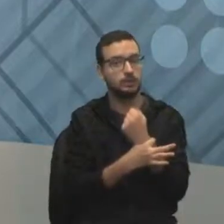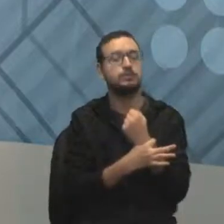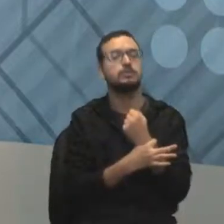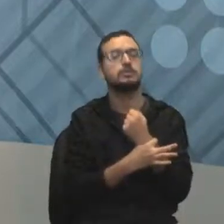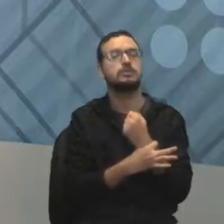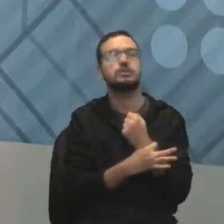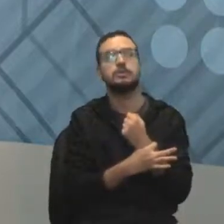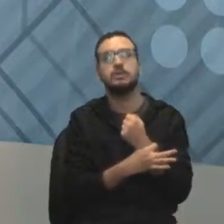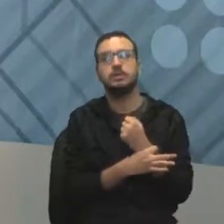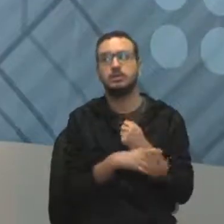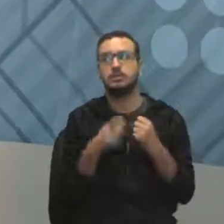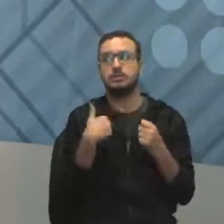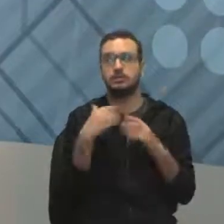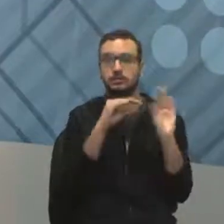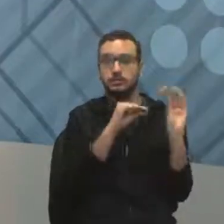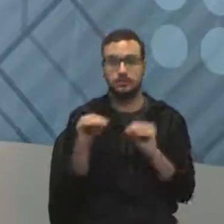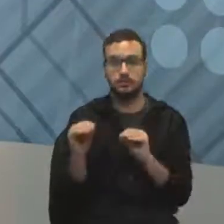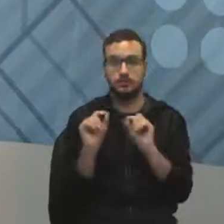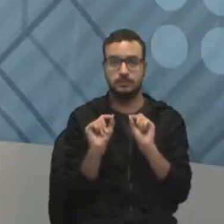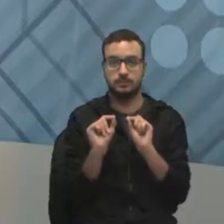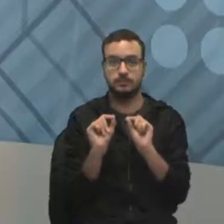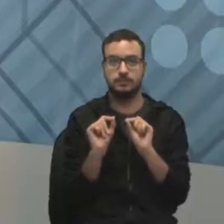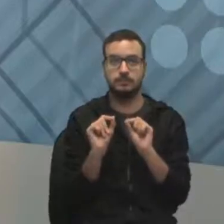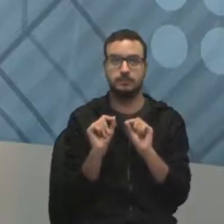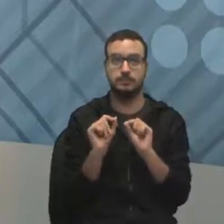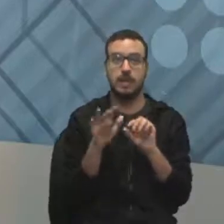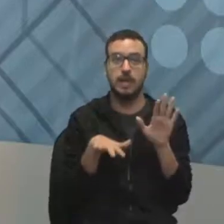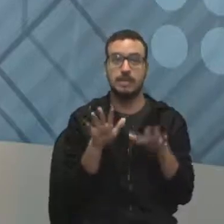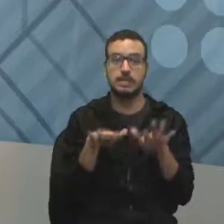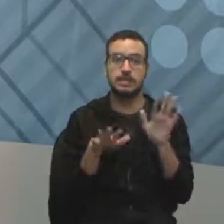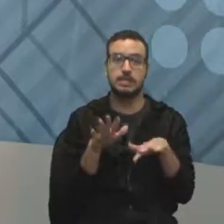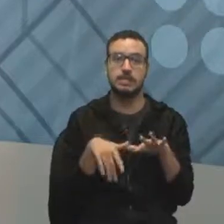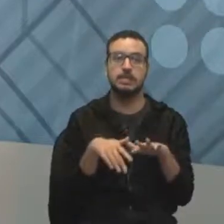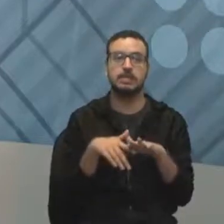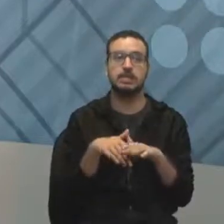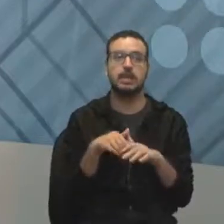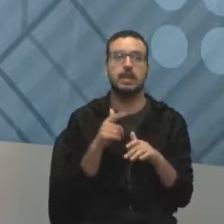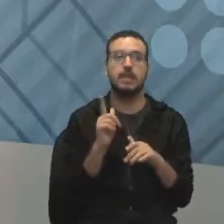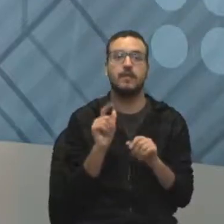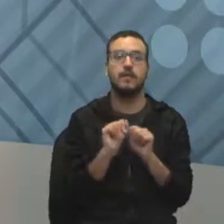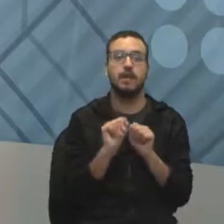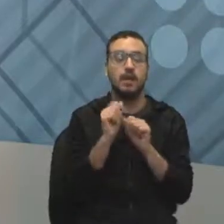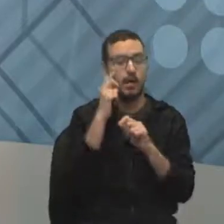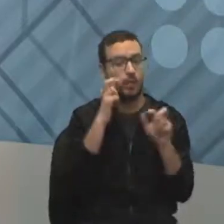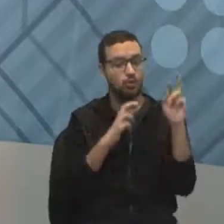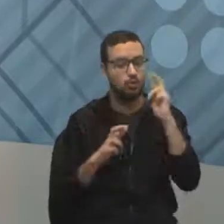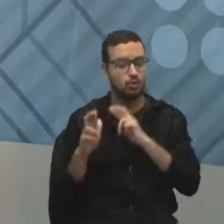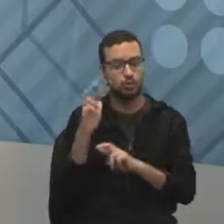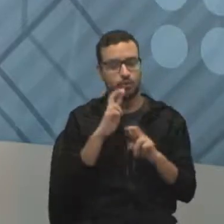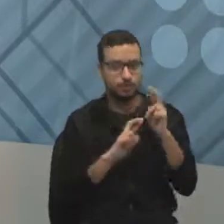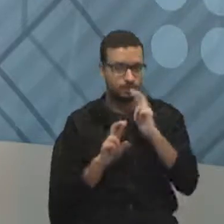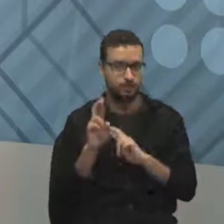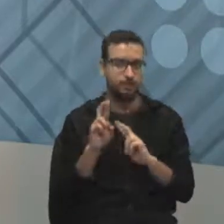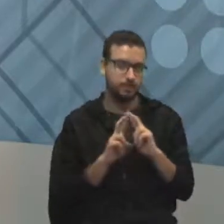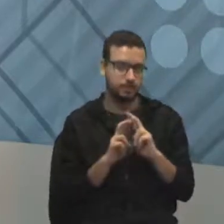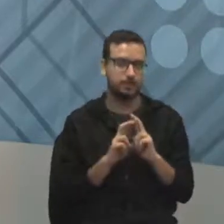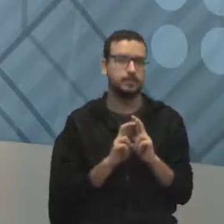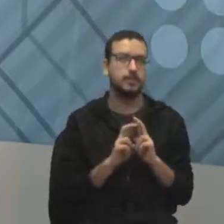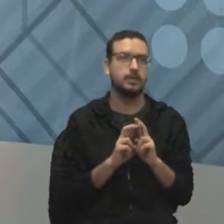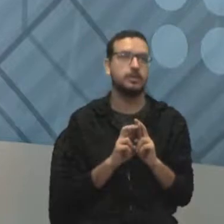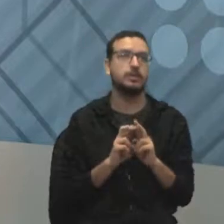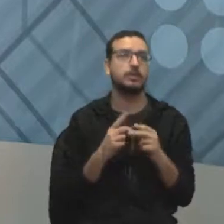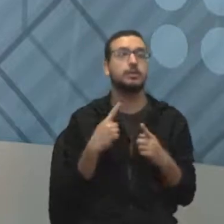projeto, que eu vou trazer para cá, de vez em quando, para auditar aquilo que nós estamos fazendo.